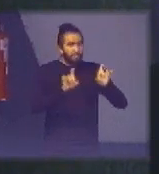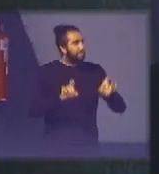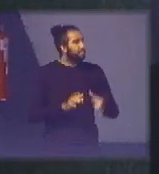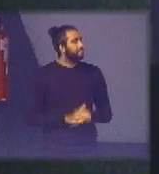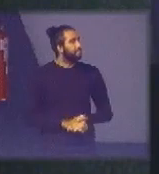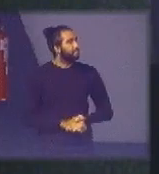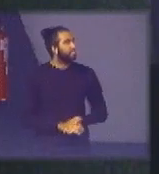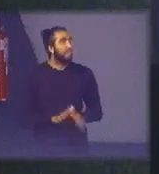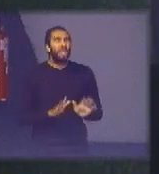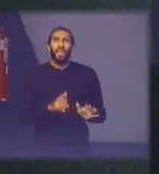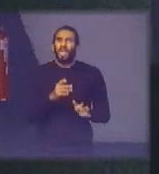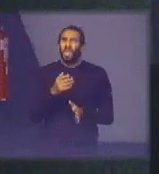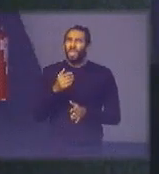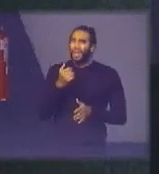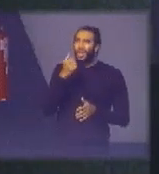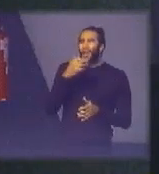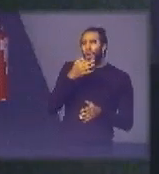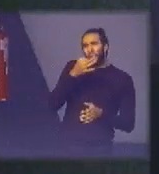às vezes falta um pouco de